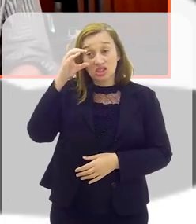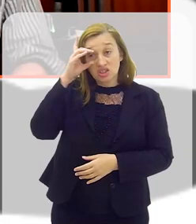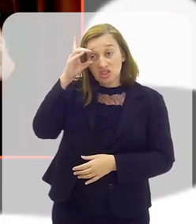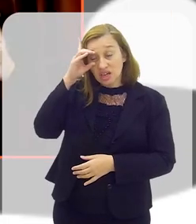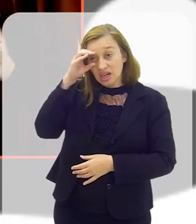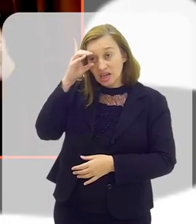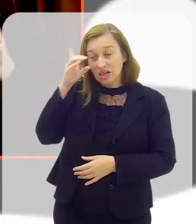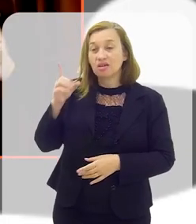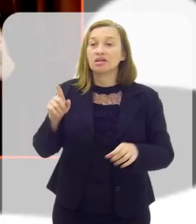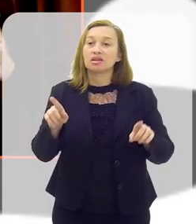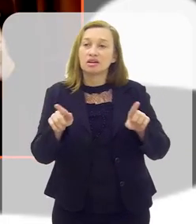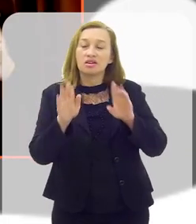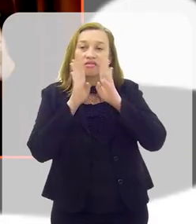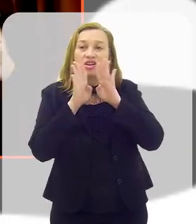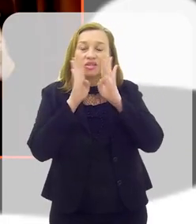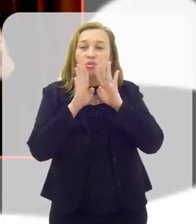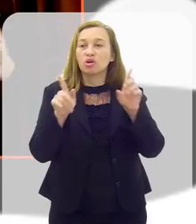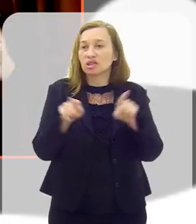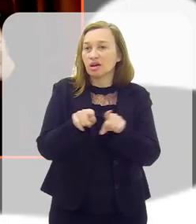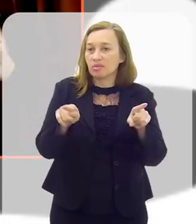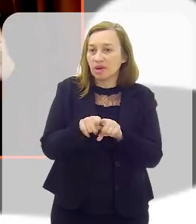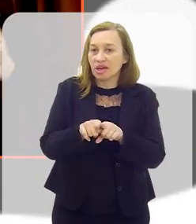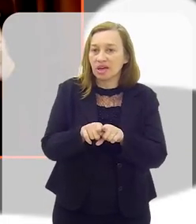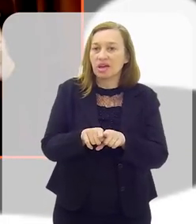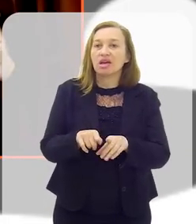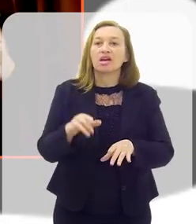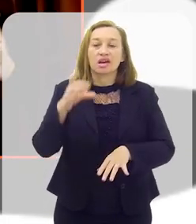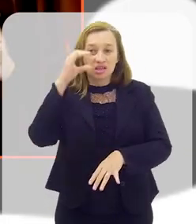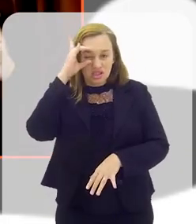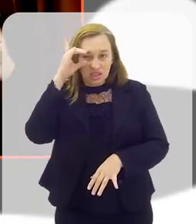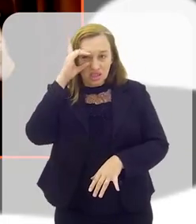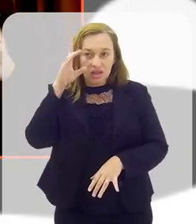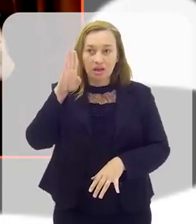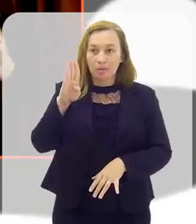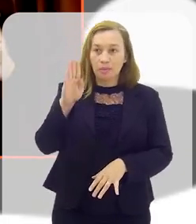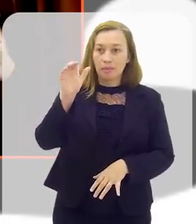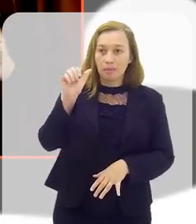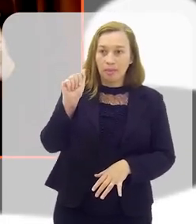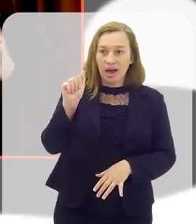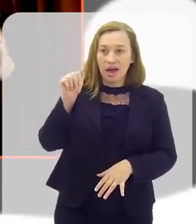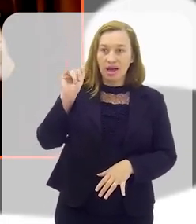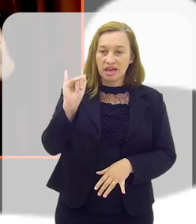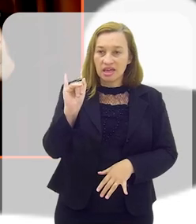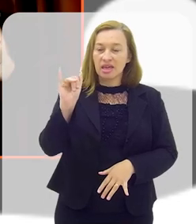Instagram e eu estou no Facebook, tá bom? No Instagram, Baiar Boatê,